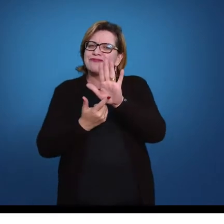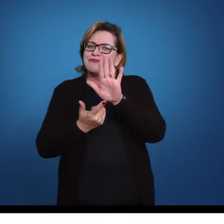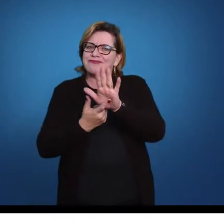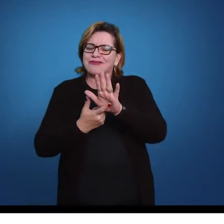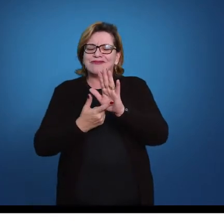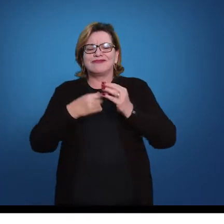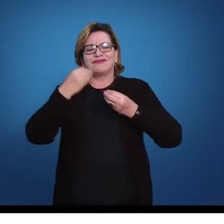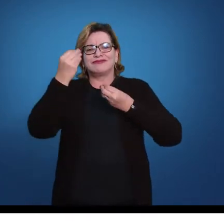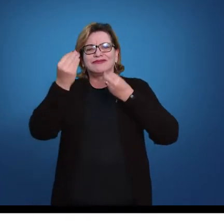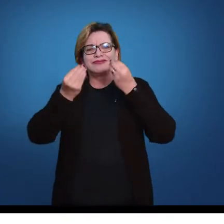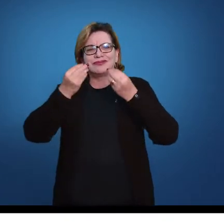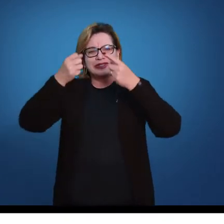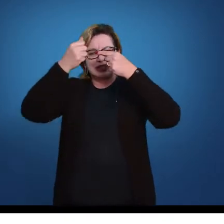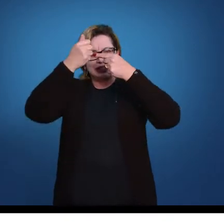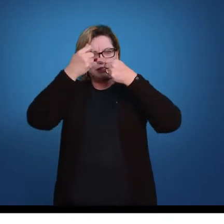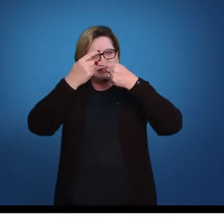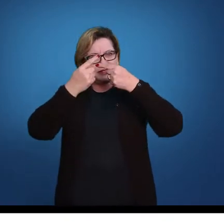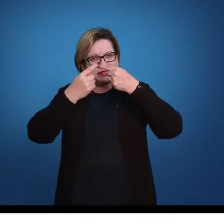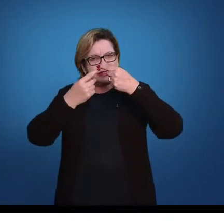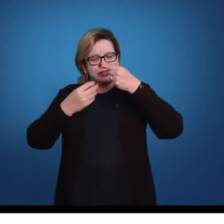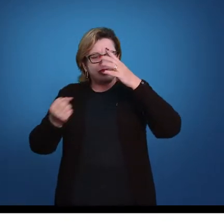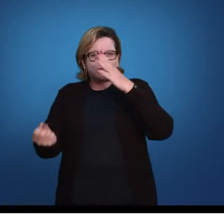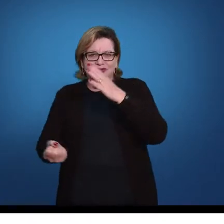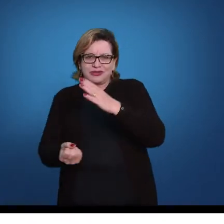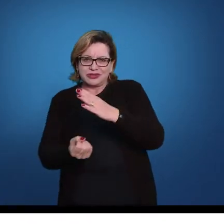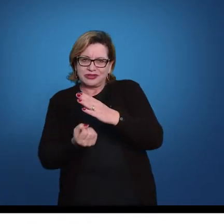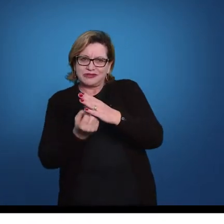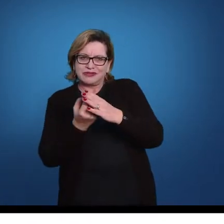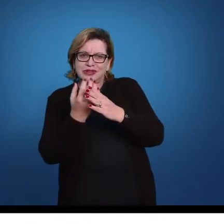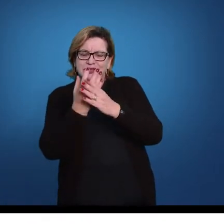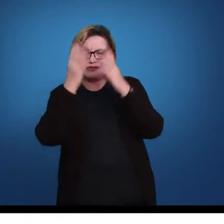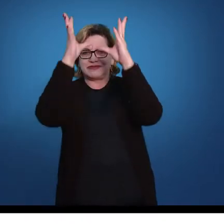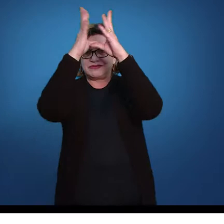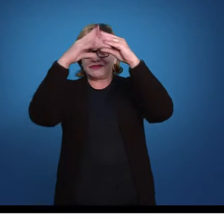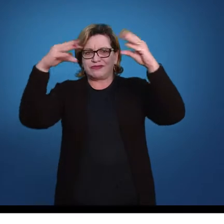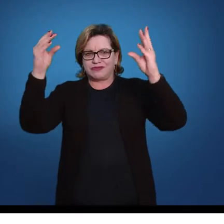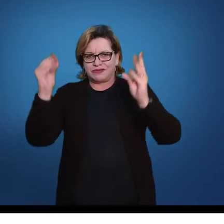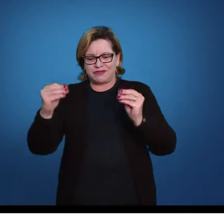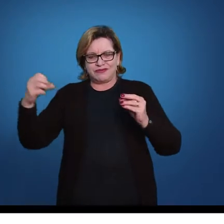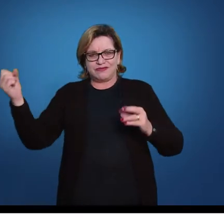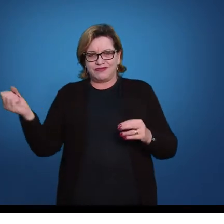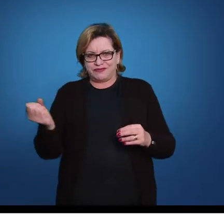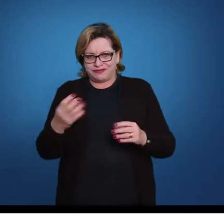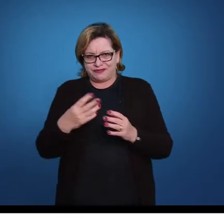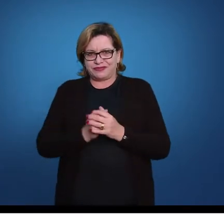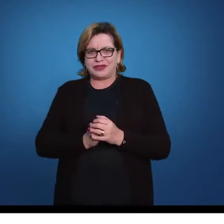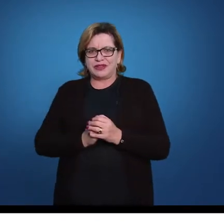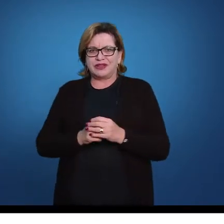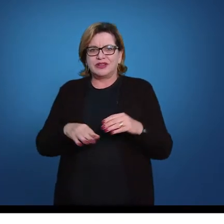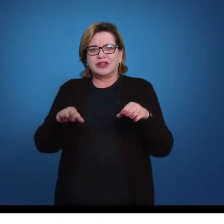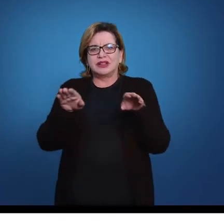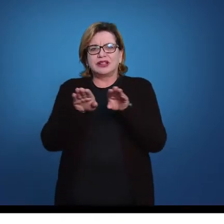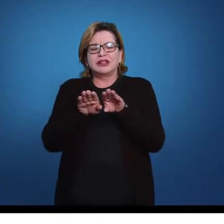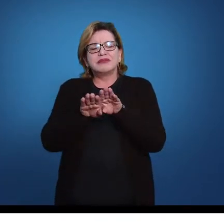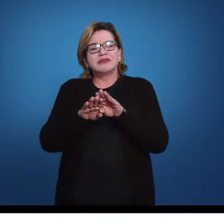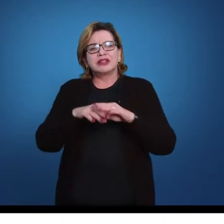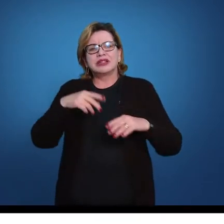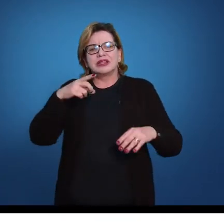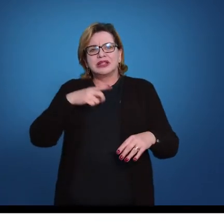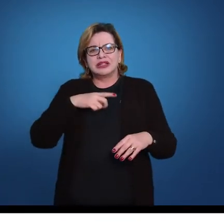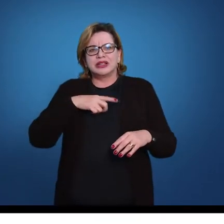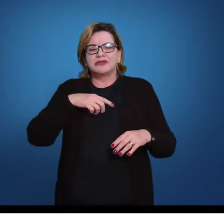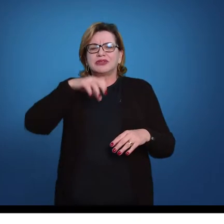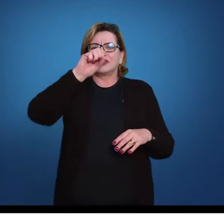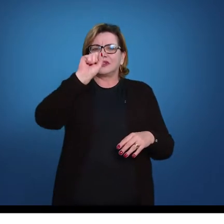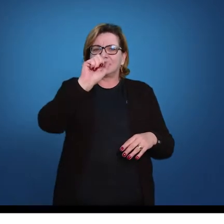principal espetáculo que caracterizou o surgimento do circo moderno. Além disso, nós temos os